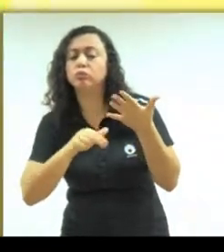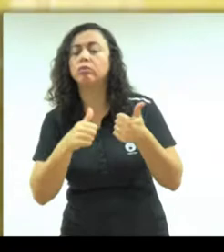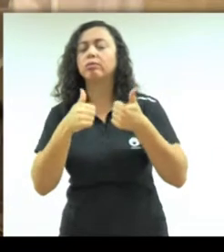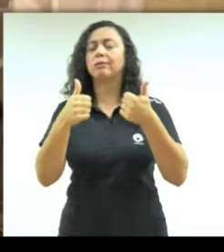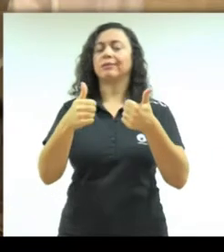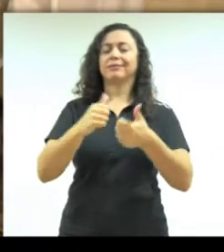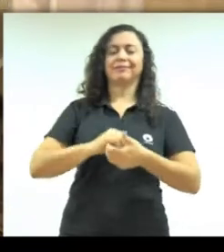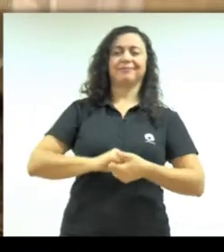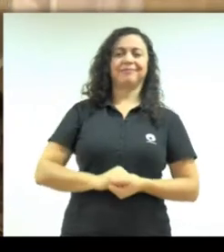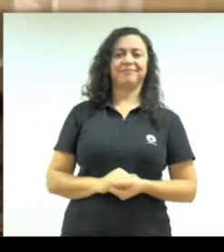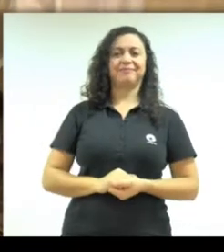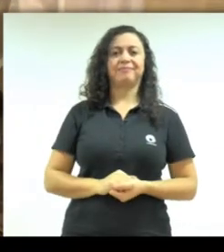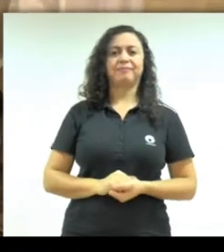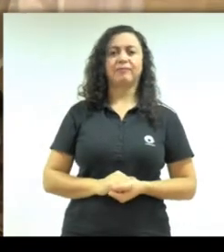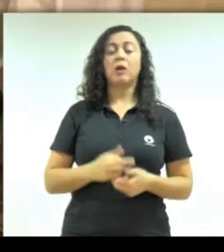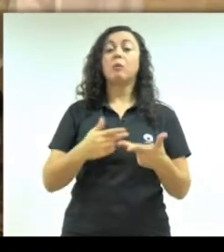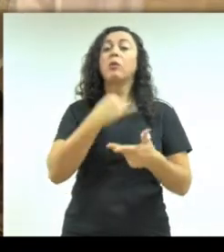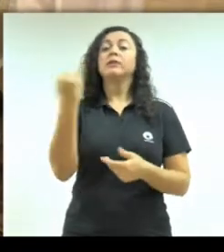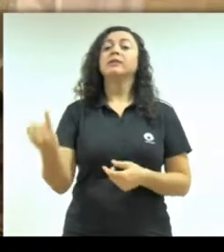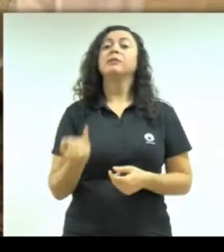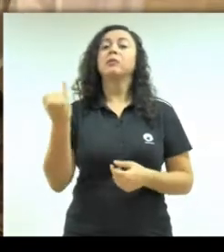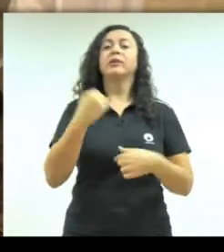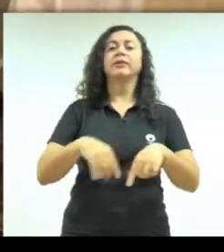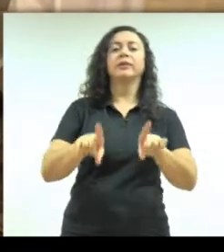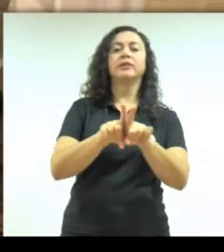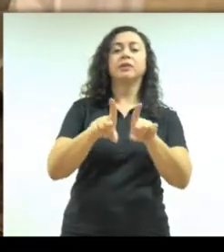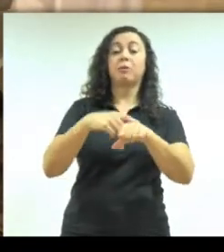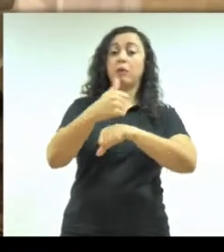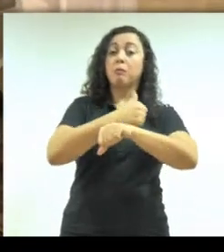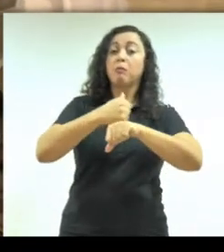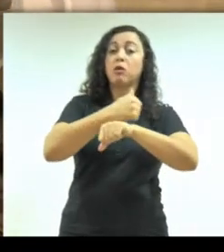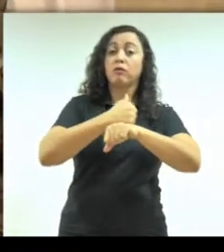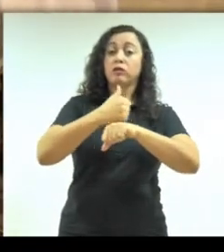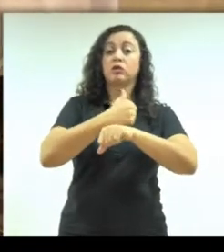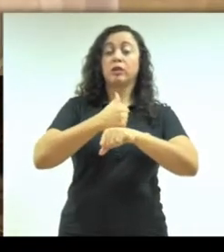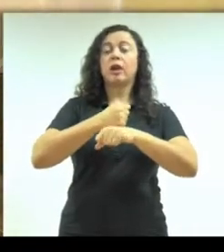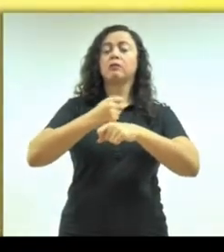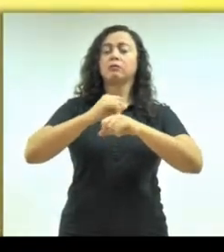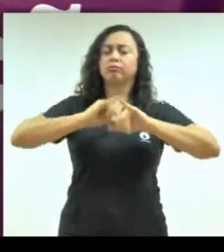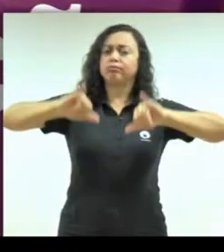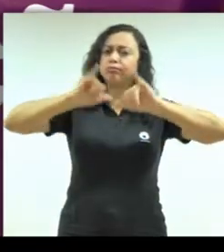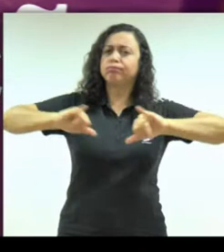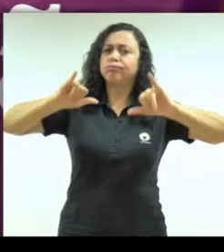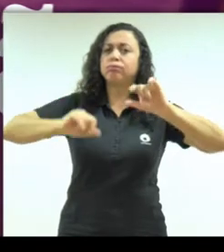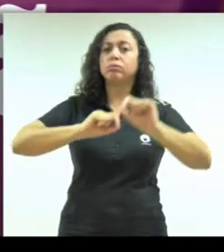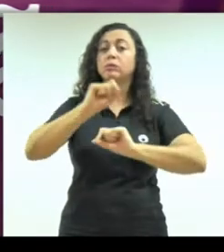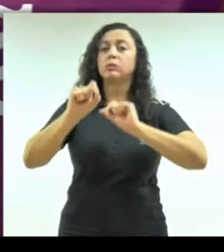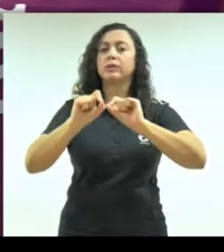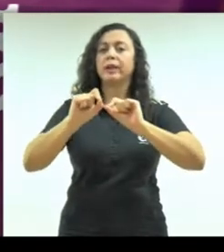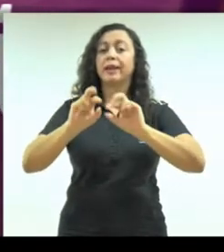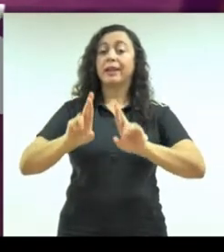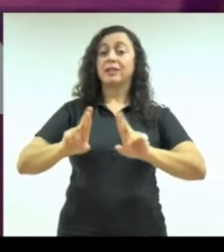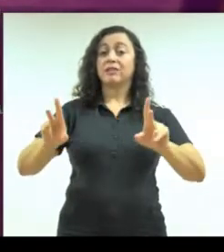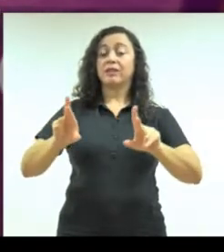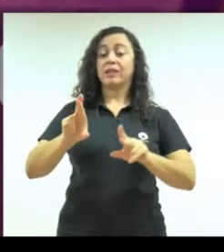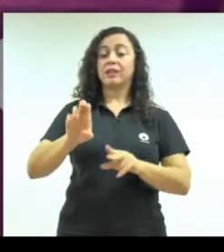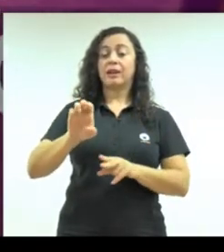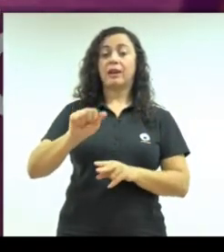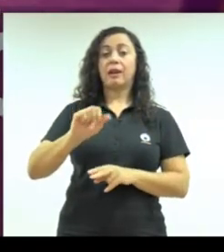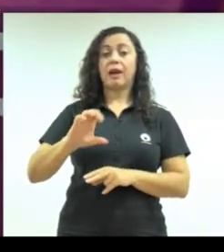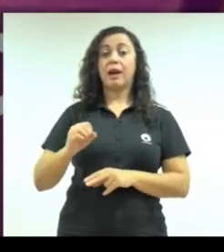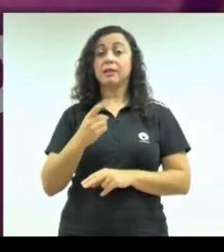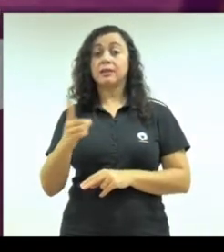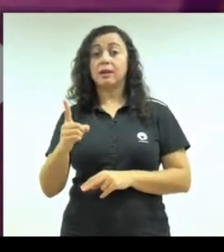poder tomar. Outra coisa importante destacada pelos profissionais durante a campanha, foi a diferença entre reação e